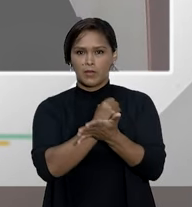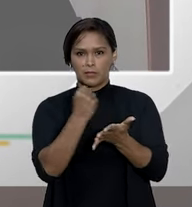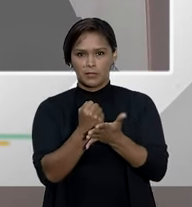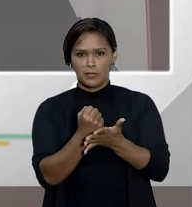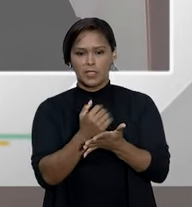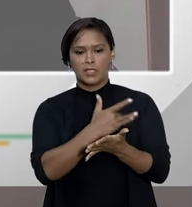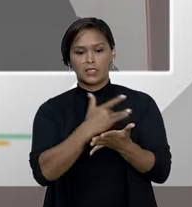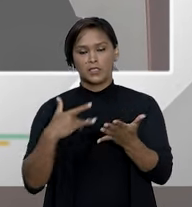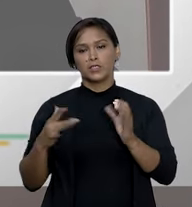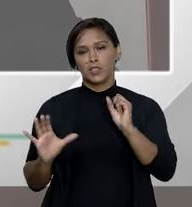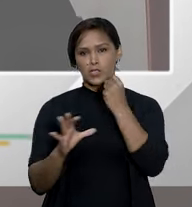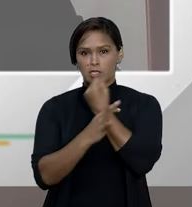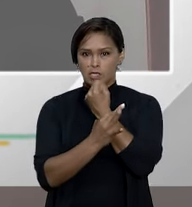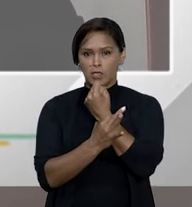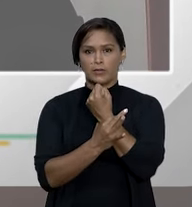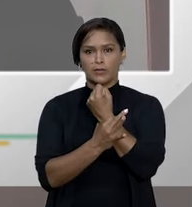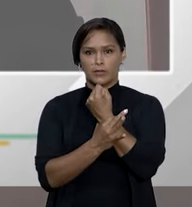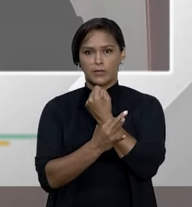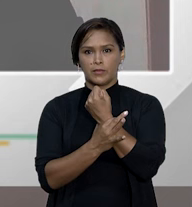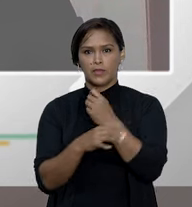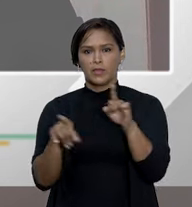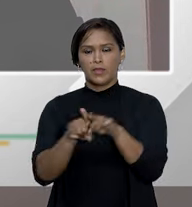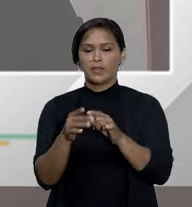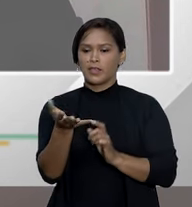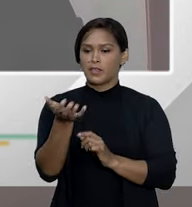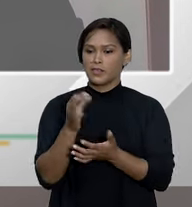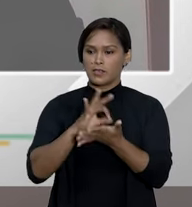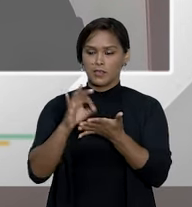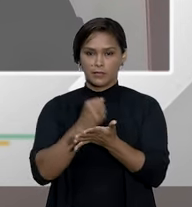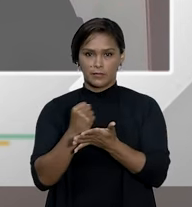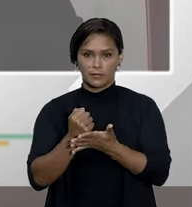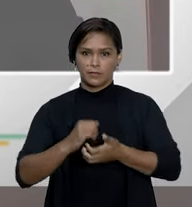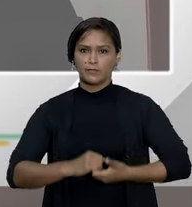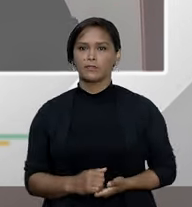modo mais seguro um plano de saúde que elas desejam contratar